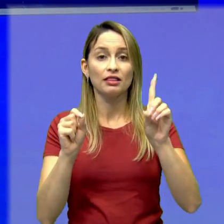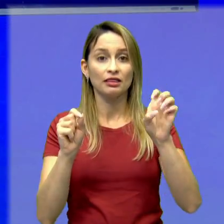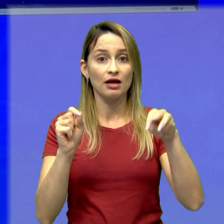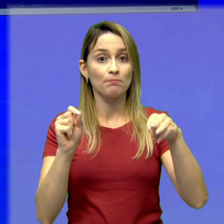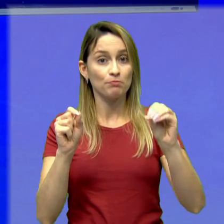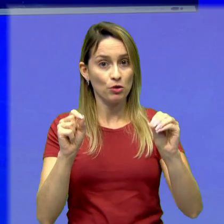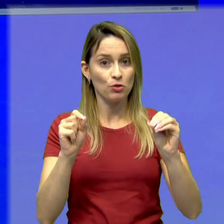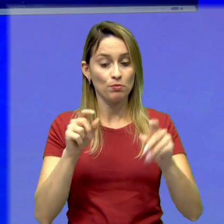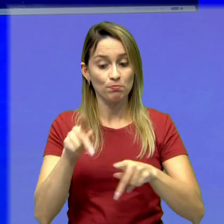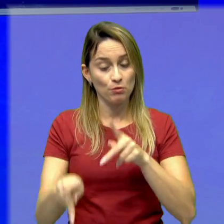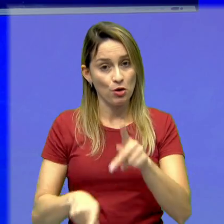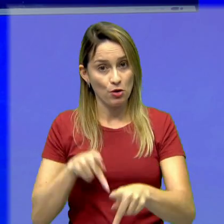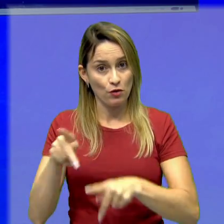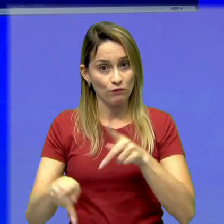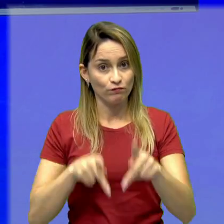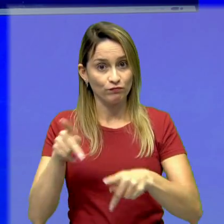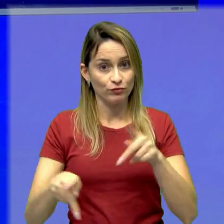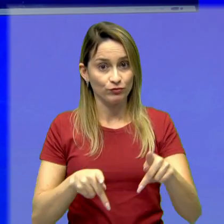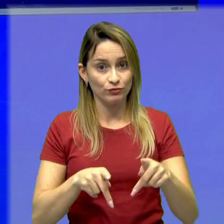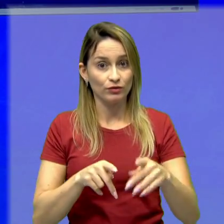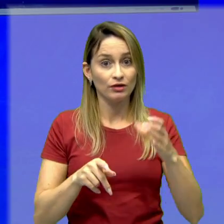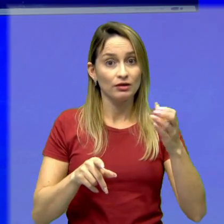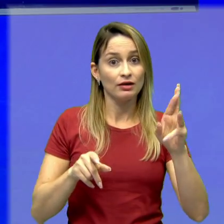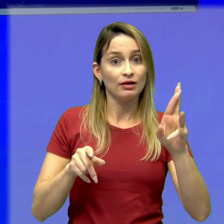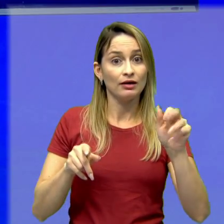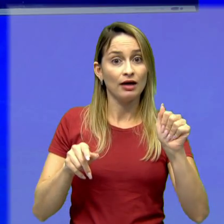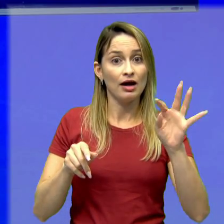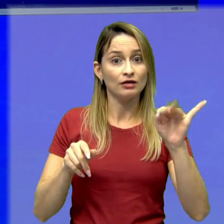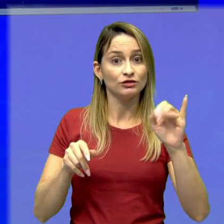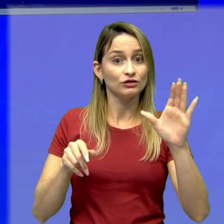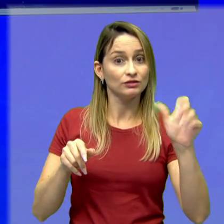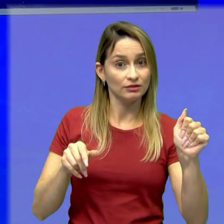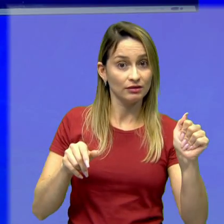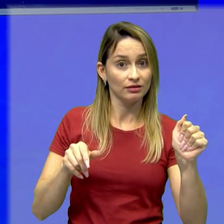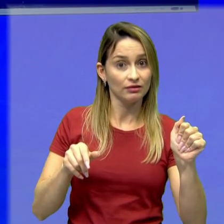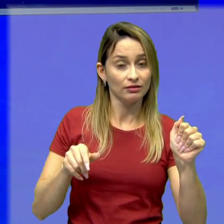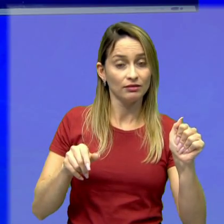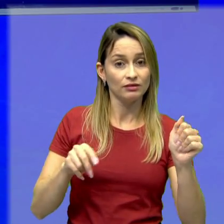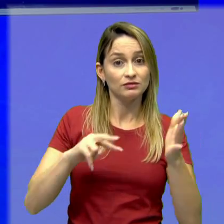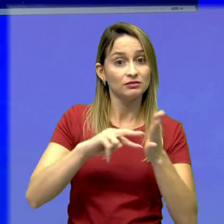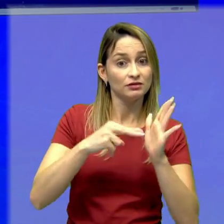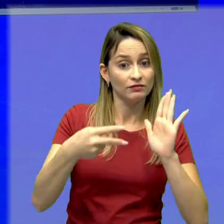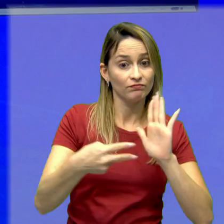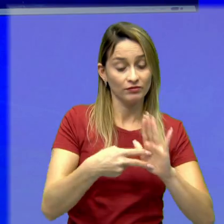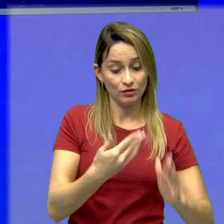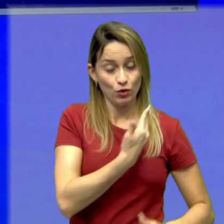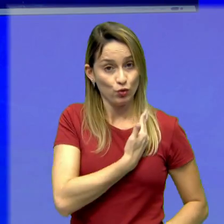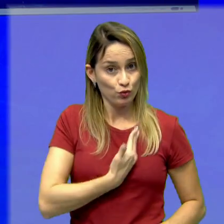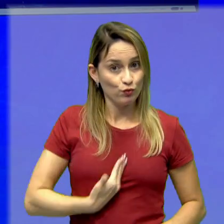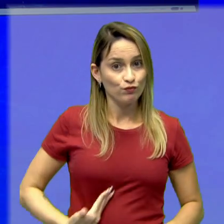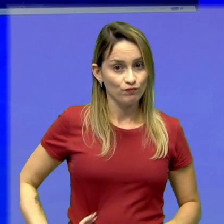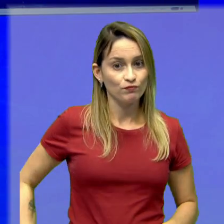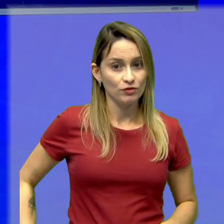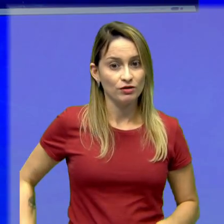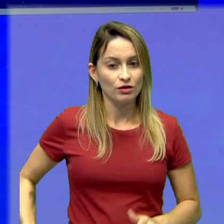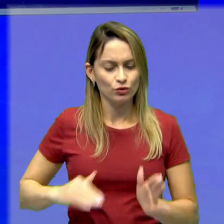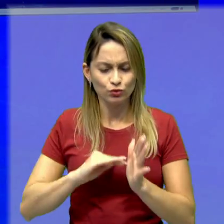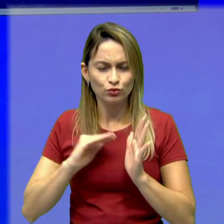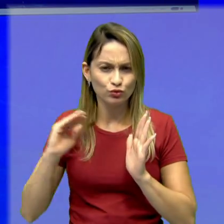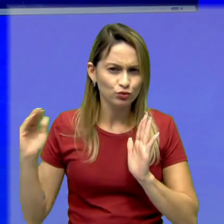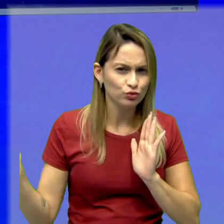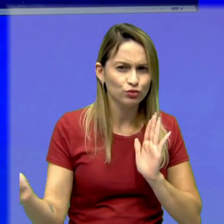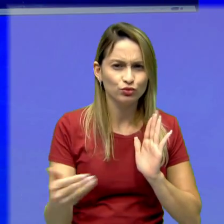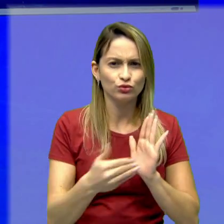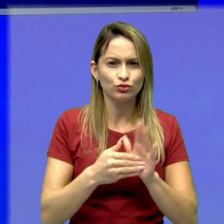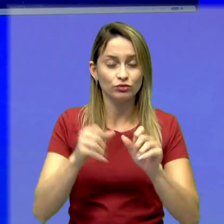significa povo e cracia, governo. Então é o governo do povo. Então todo o regime democrático tem,